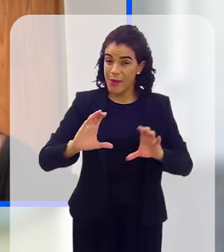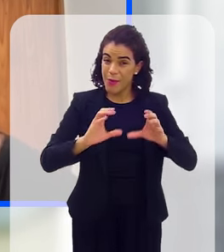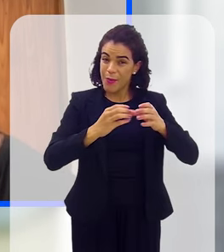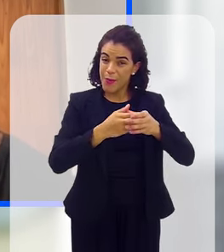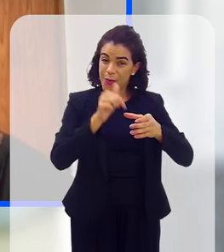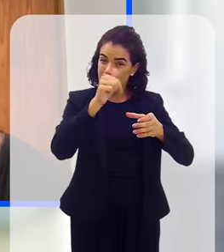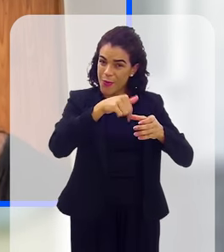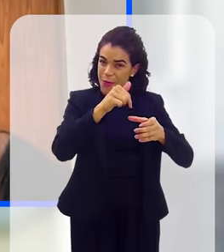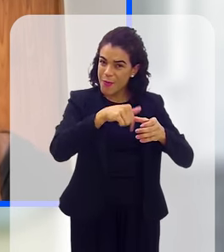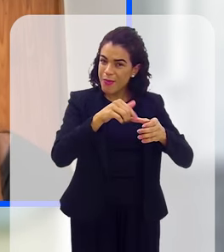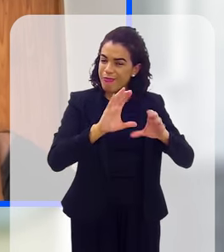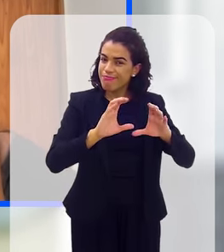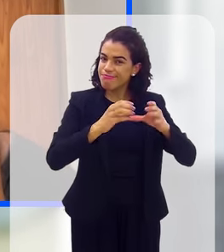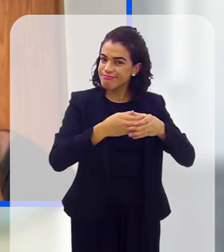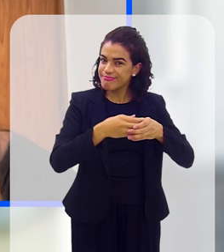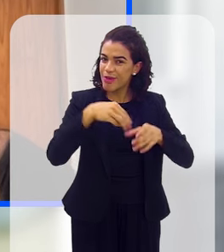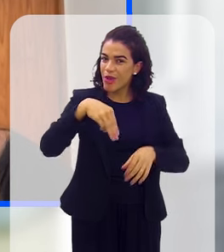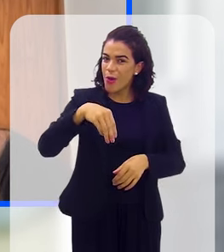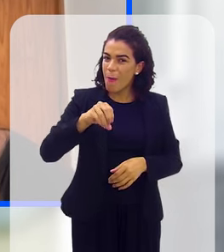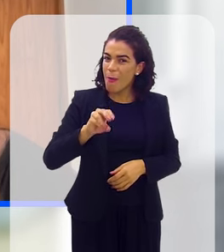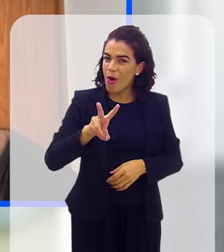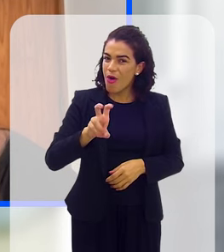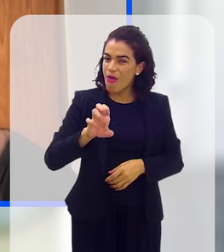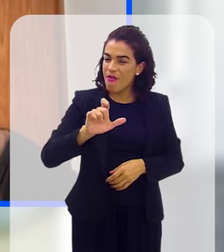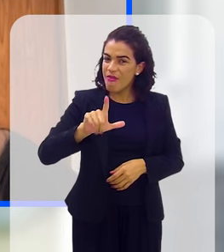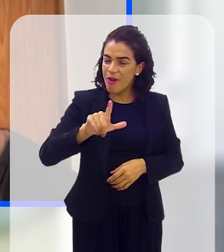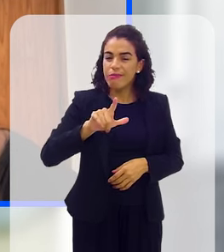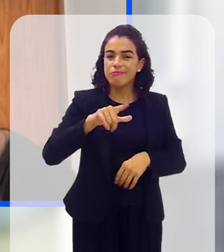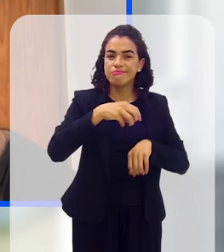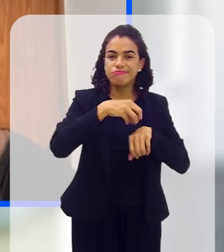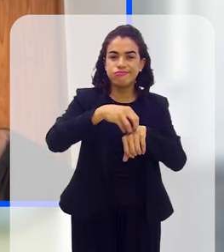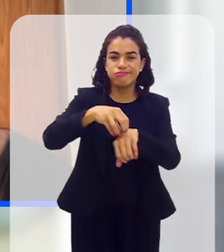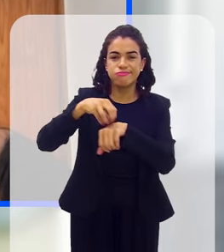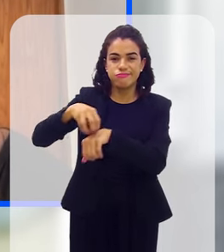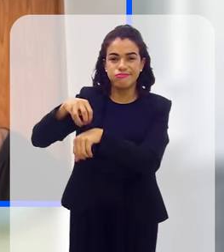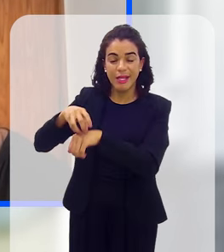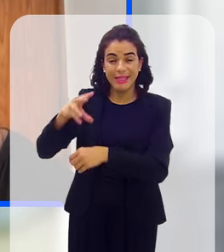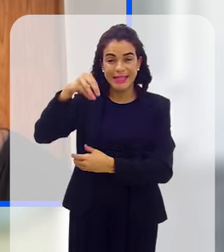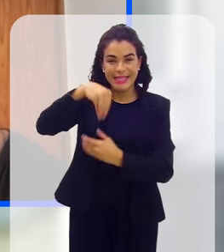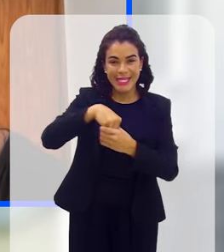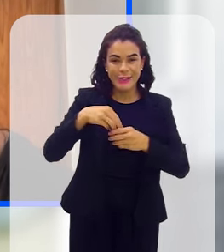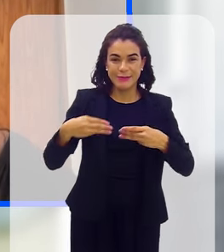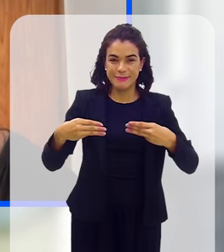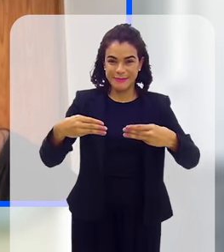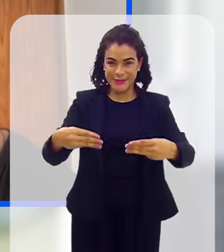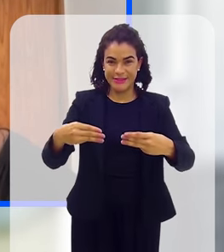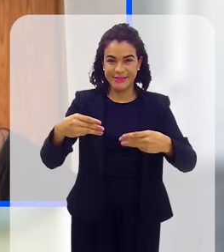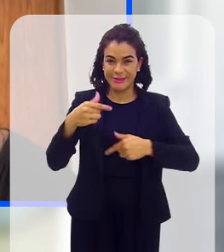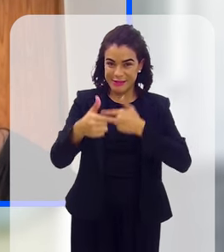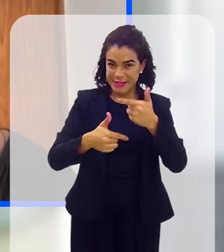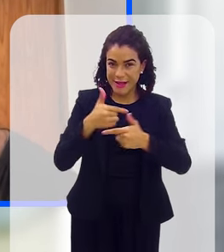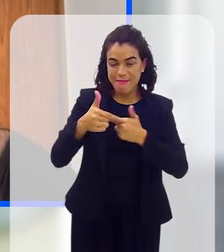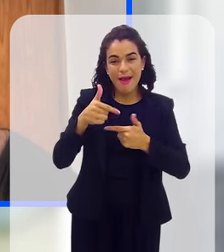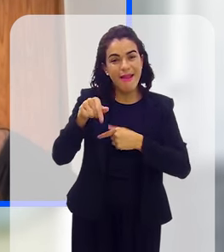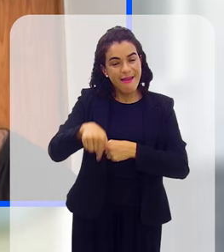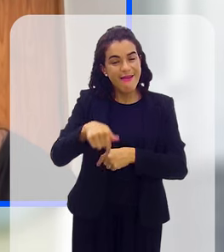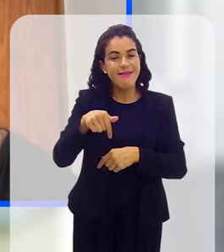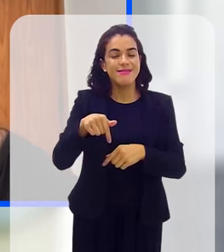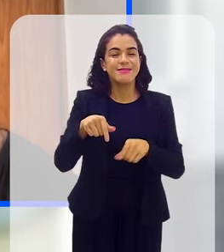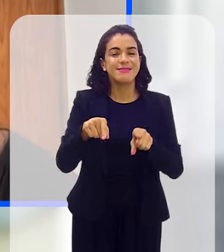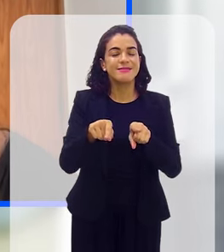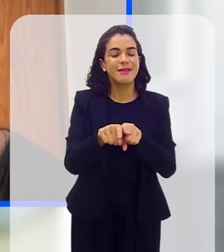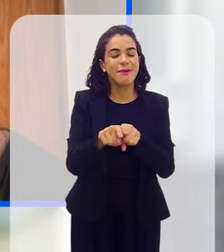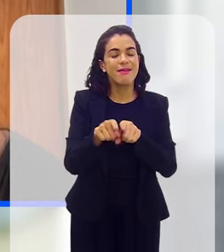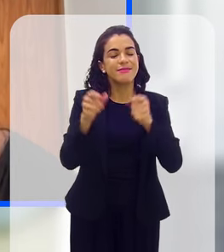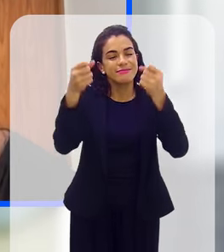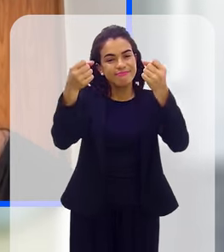então, é o grupo que está dentro do Ministério do Trabalho e é ele que vai a campo. E aí eu queria que vocês explicassem também